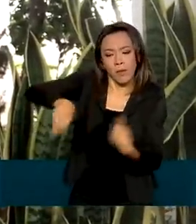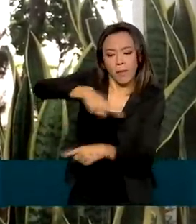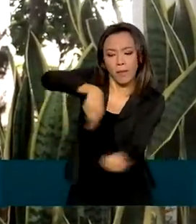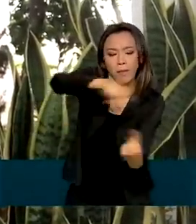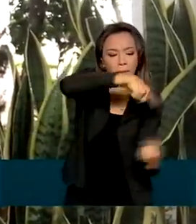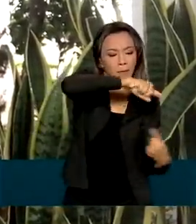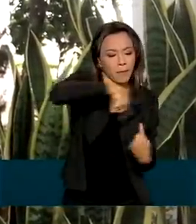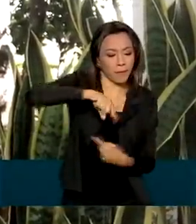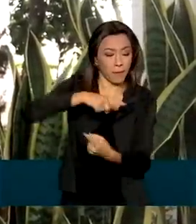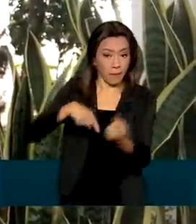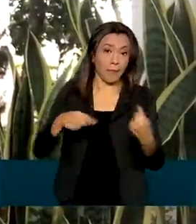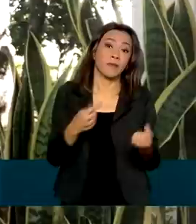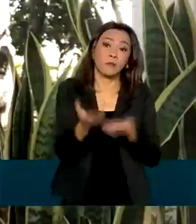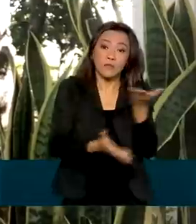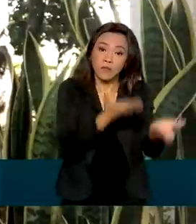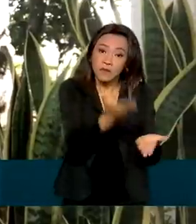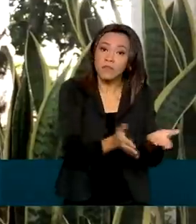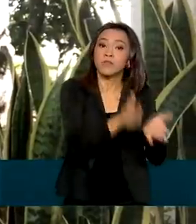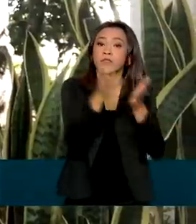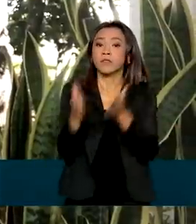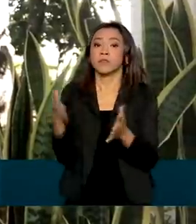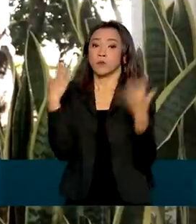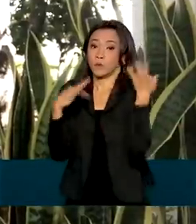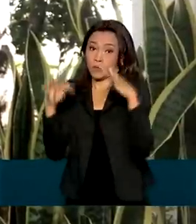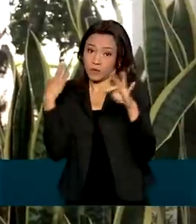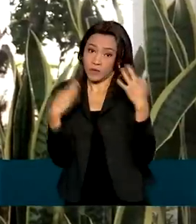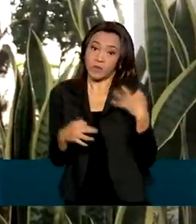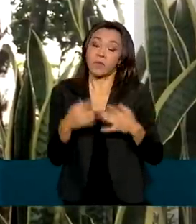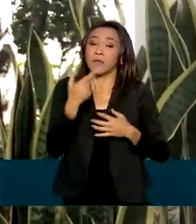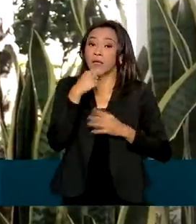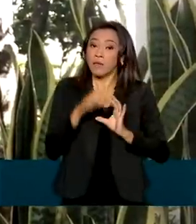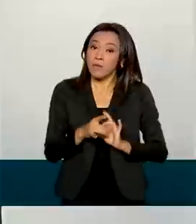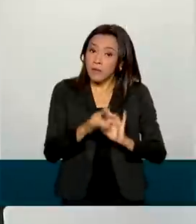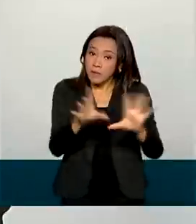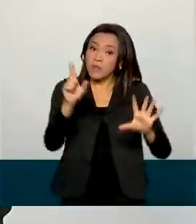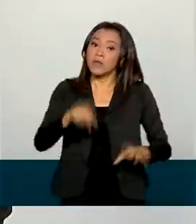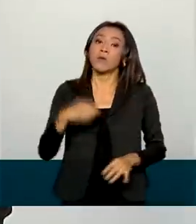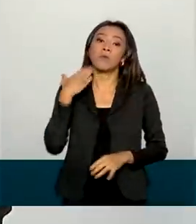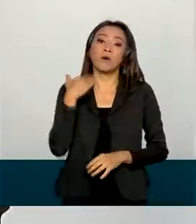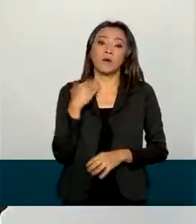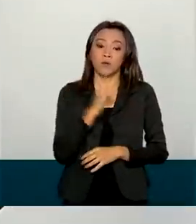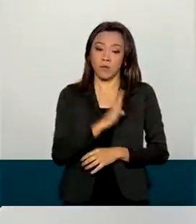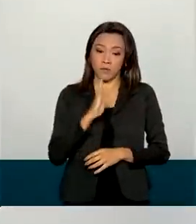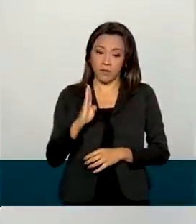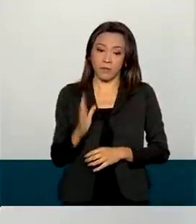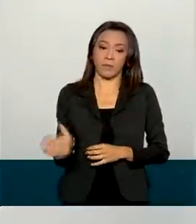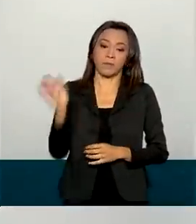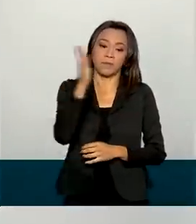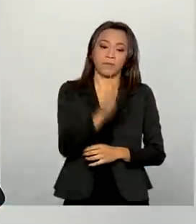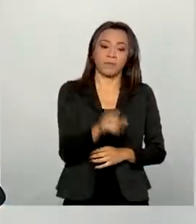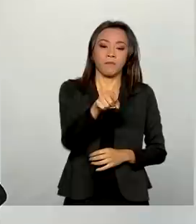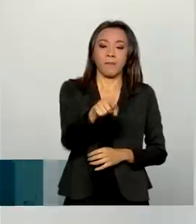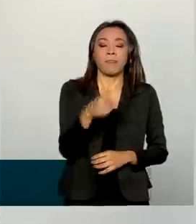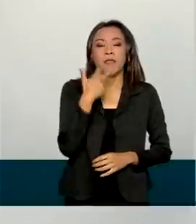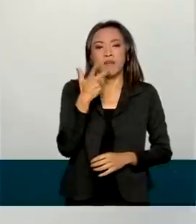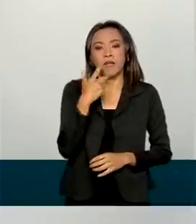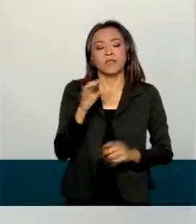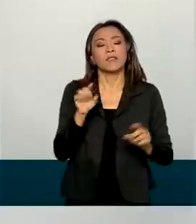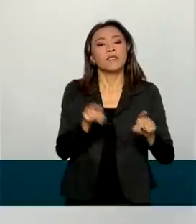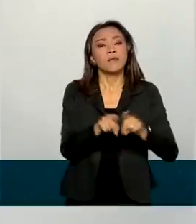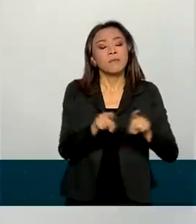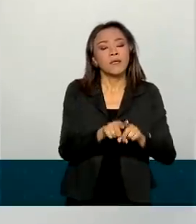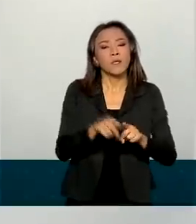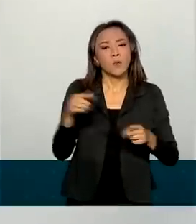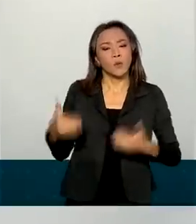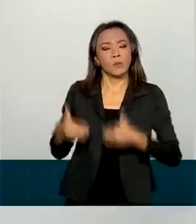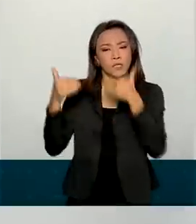serviços e no turismo. E o financiamento é liberado pelo Banco do Brasil. Tanto a superintendência quanto o Ministério do